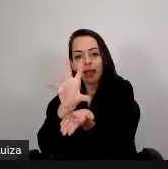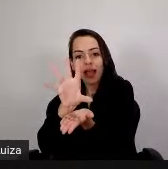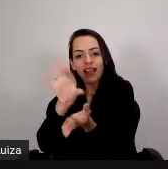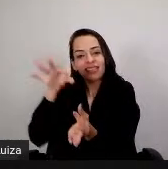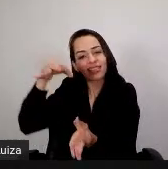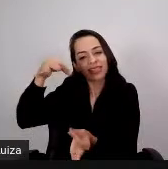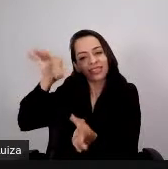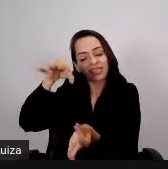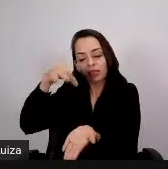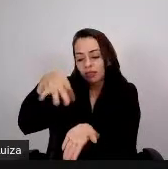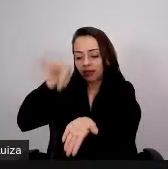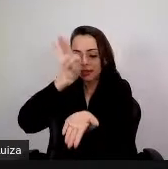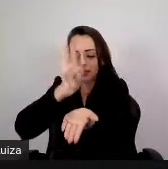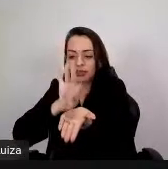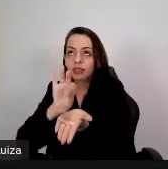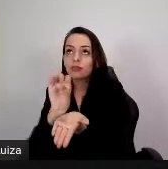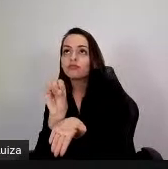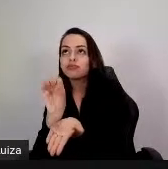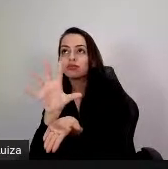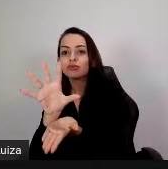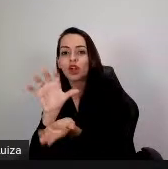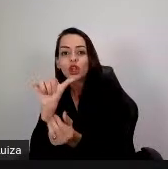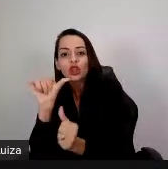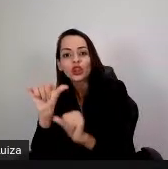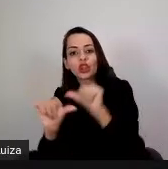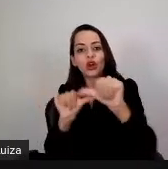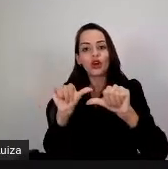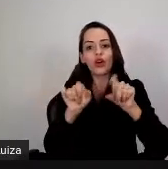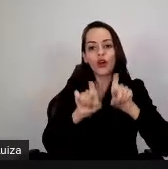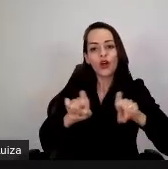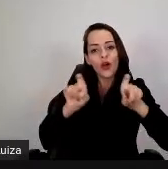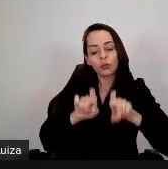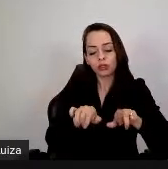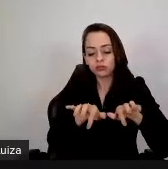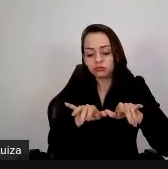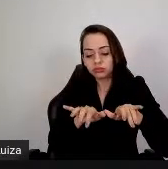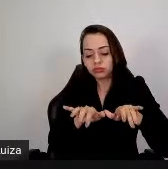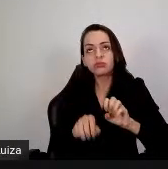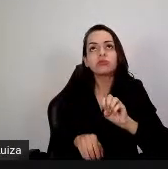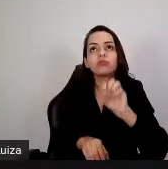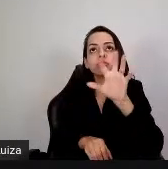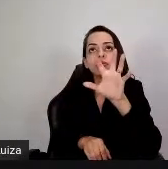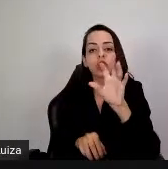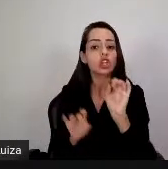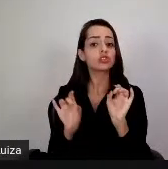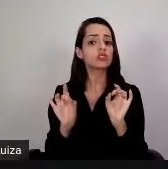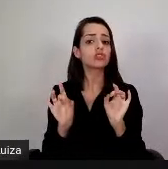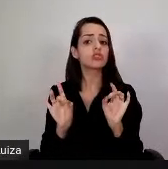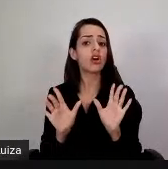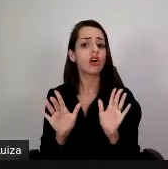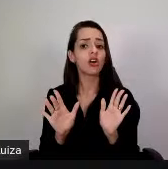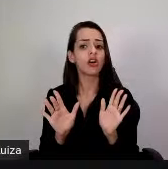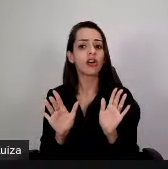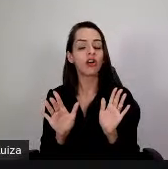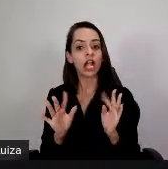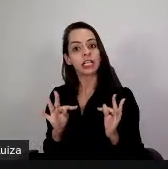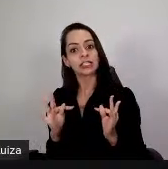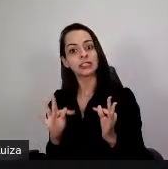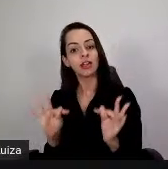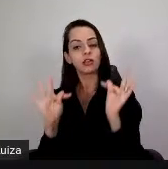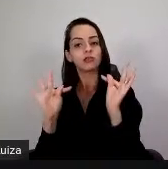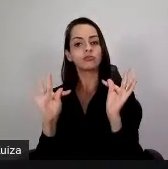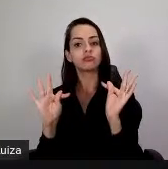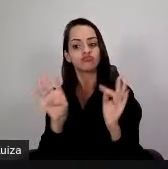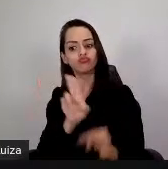né, e que se mantiveram longe dessa mudança digital, que viviam em um